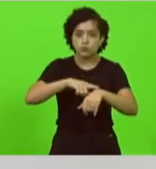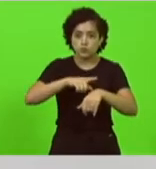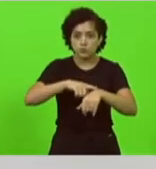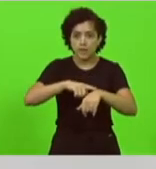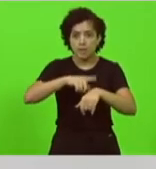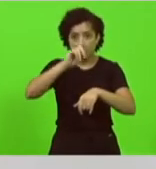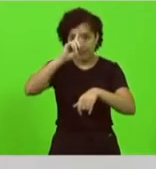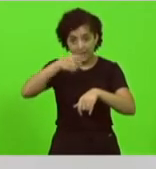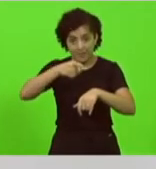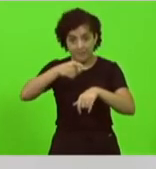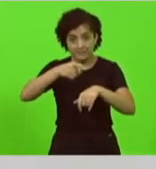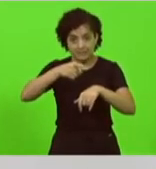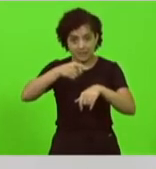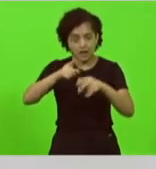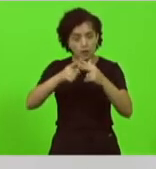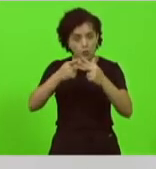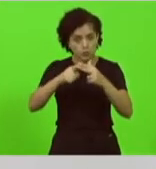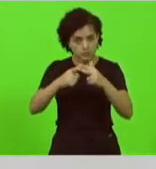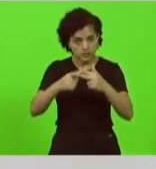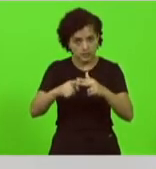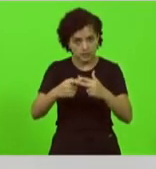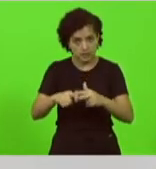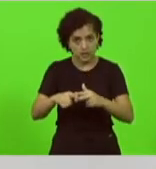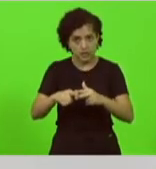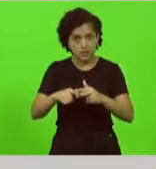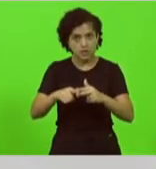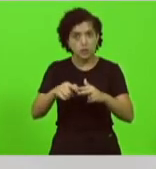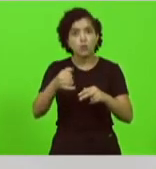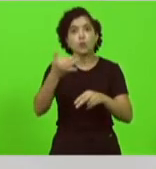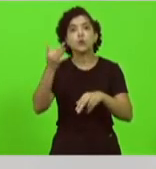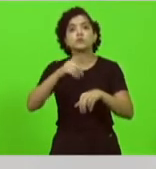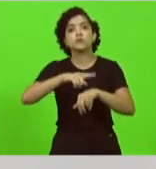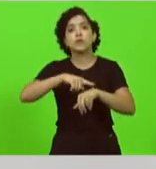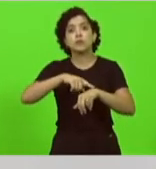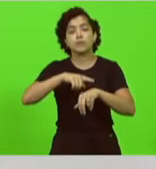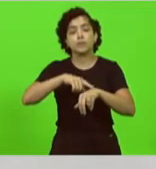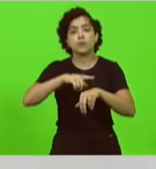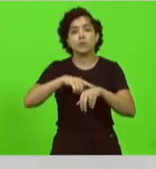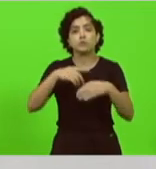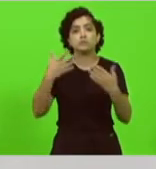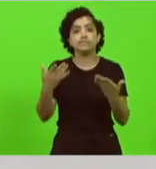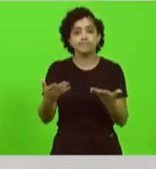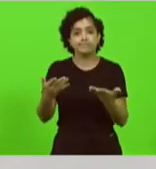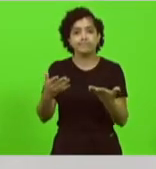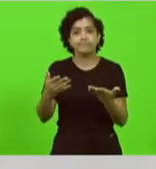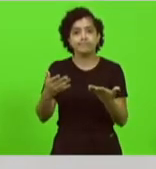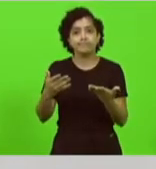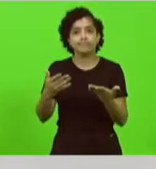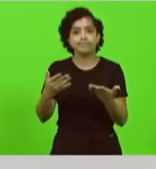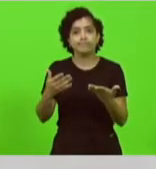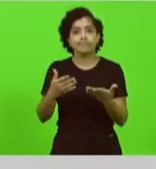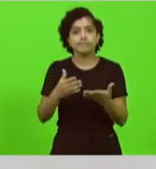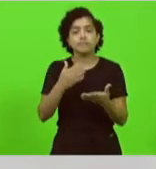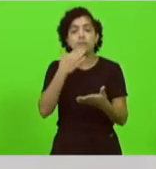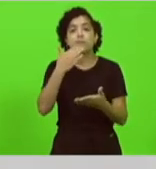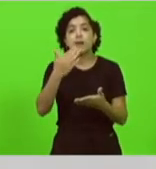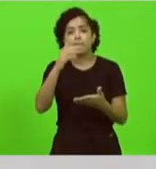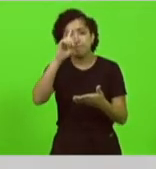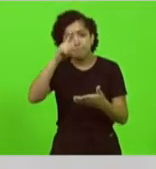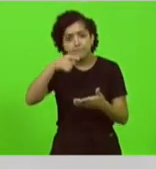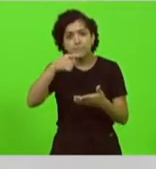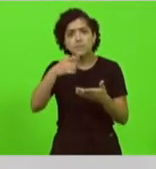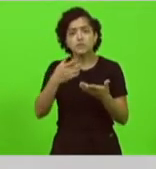consertar um aparelho catarinense você sabe quanto tempo a secretaria levou para mandar consertar